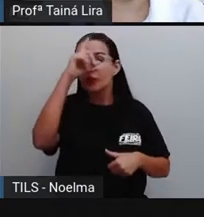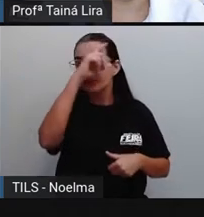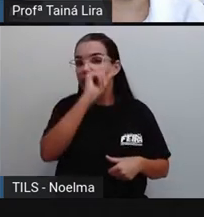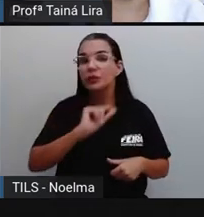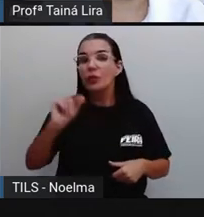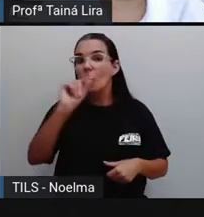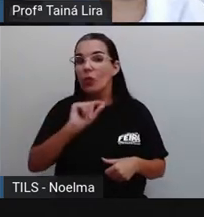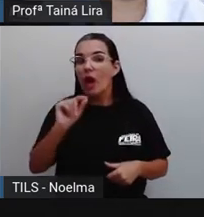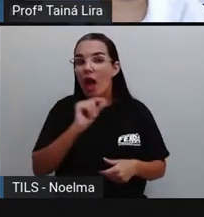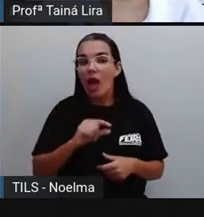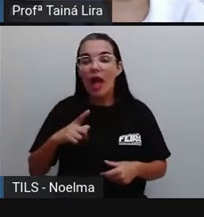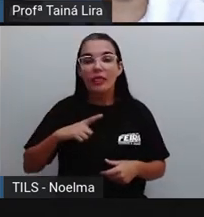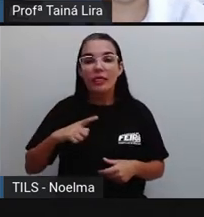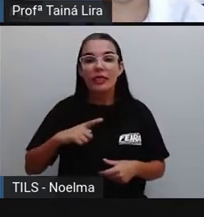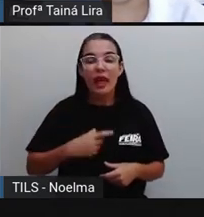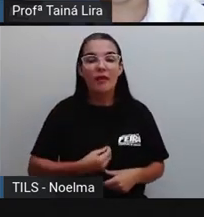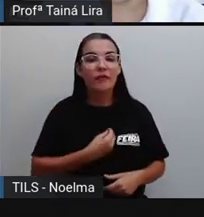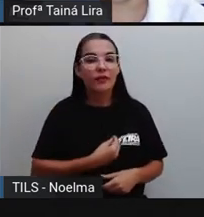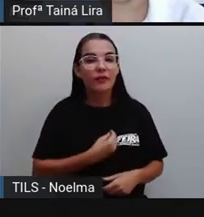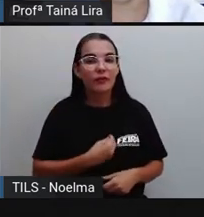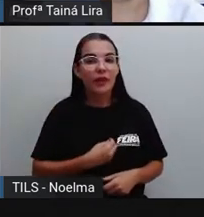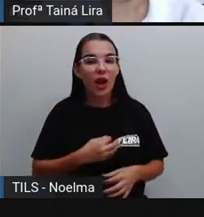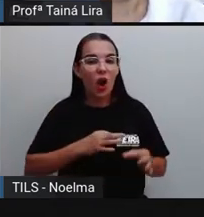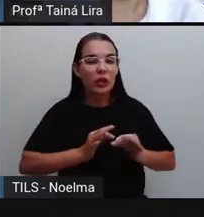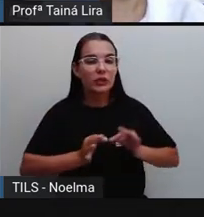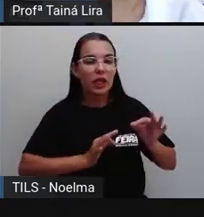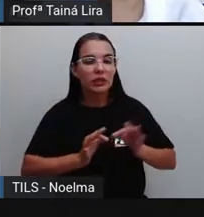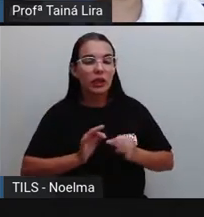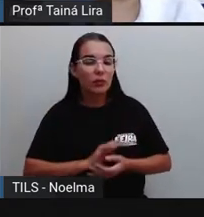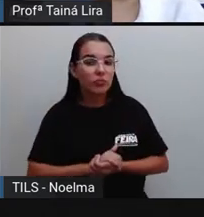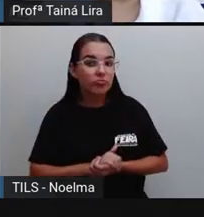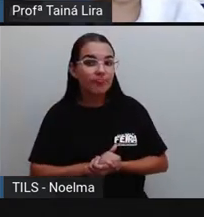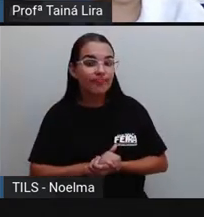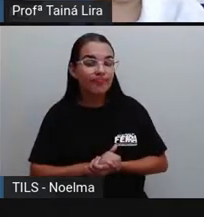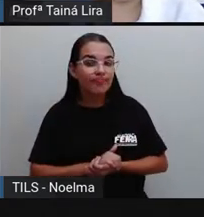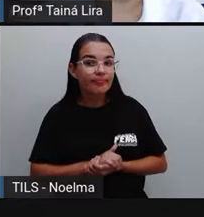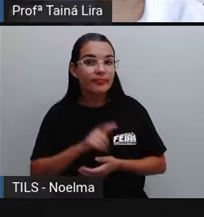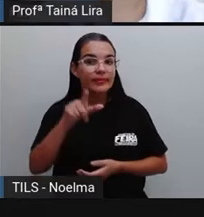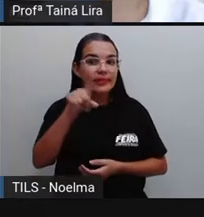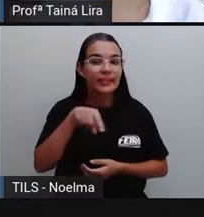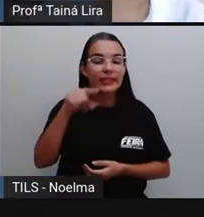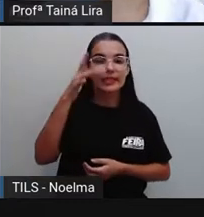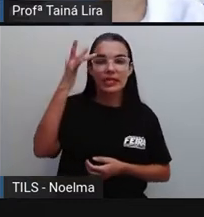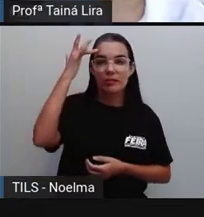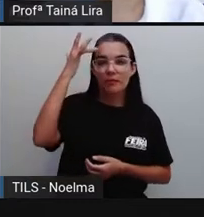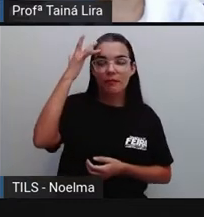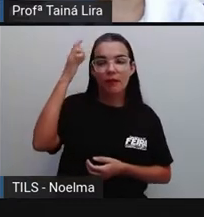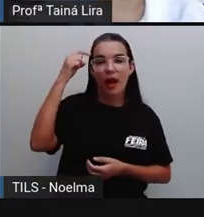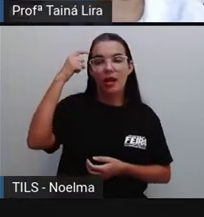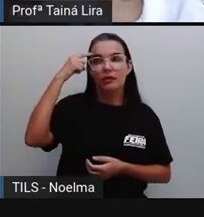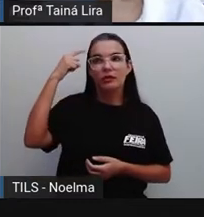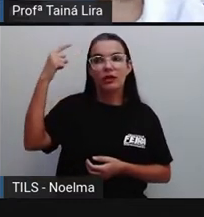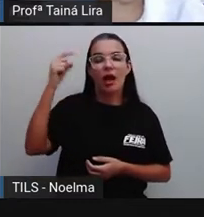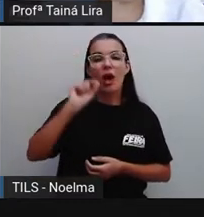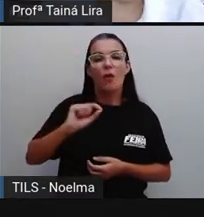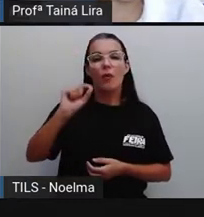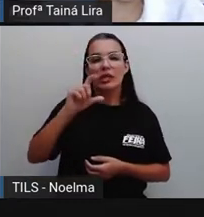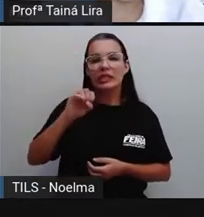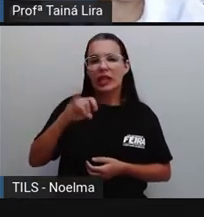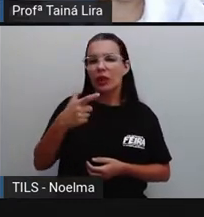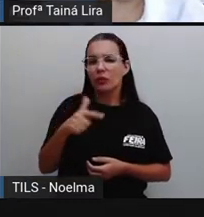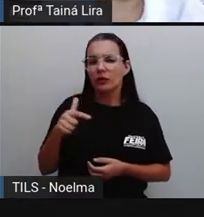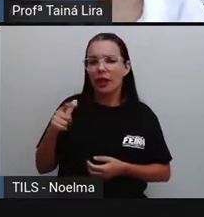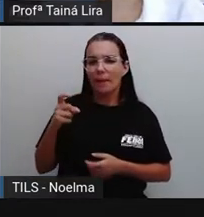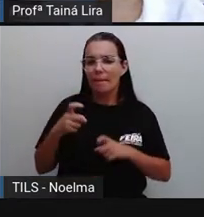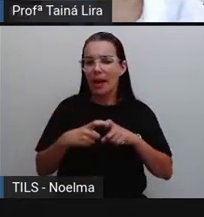viver e se organizar? Vocês já imaginaram se não tivéssemos aí os médicos?